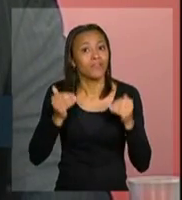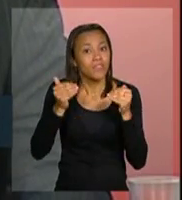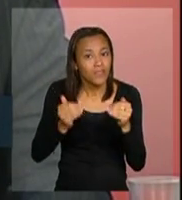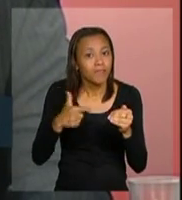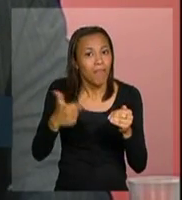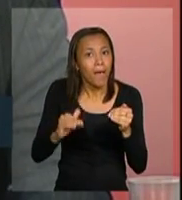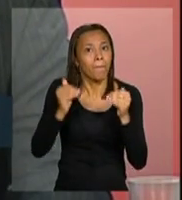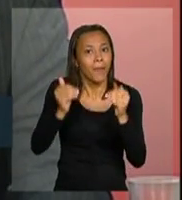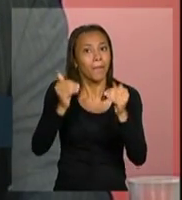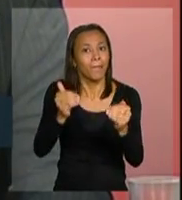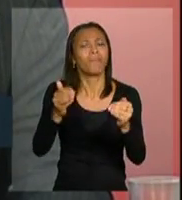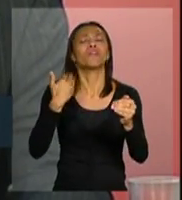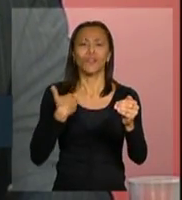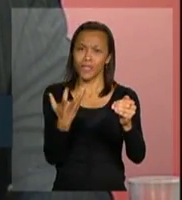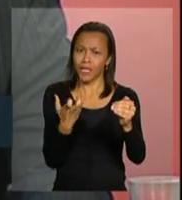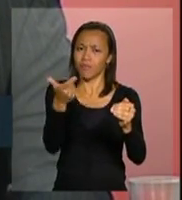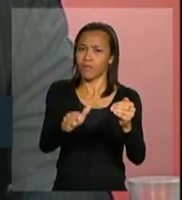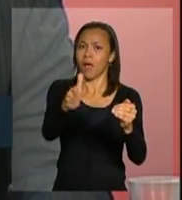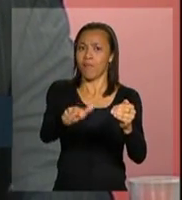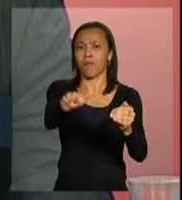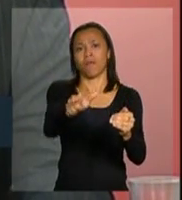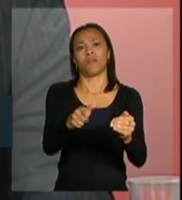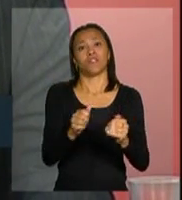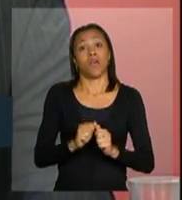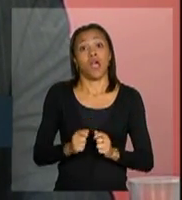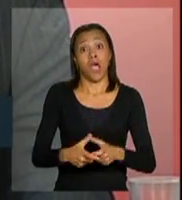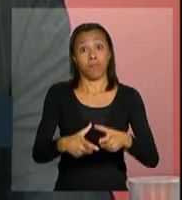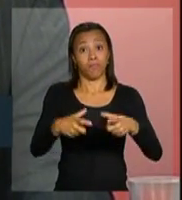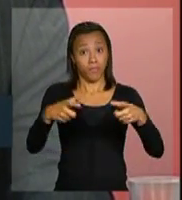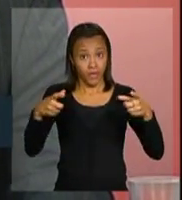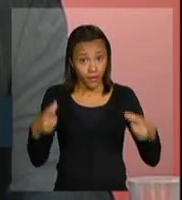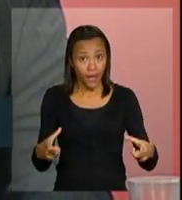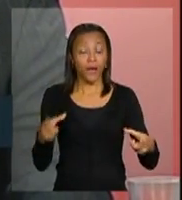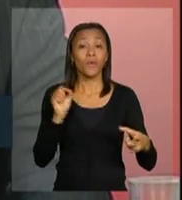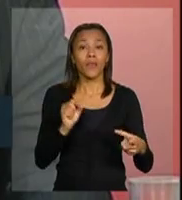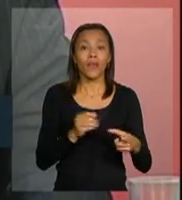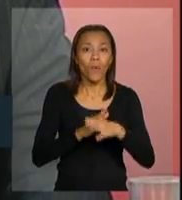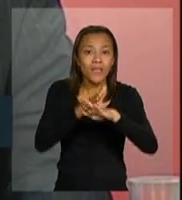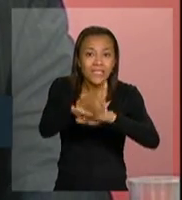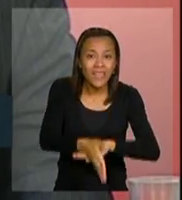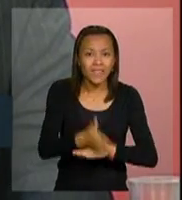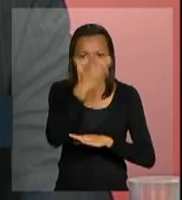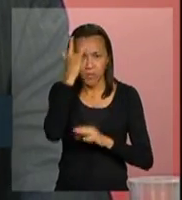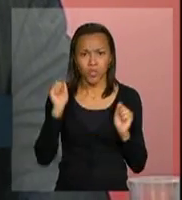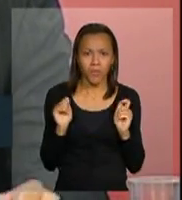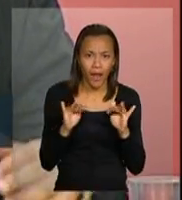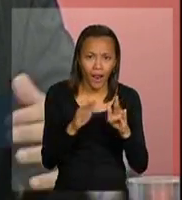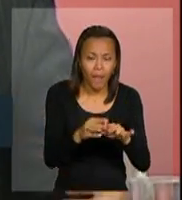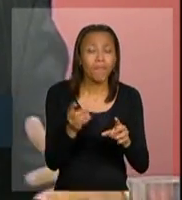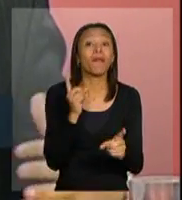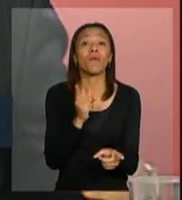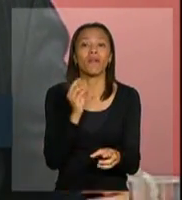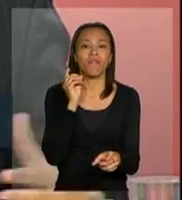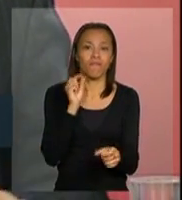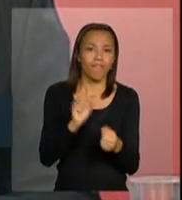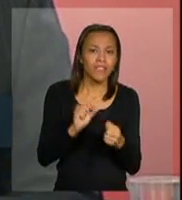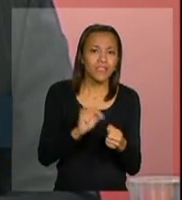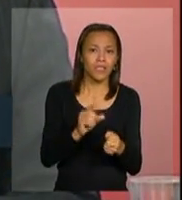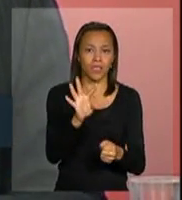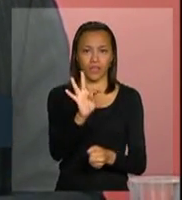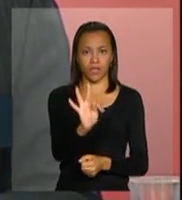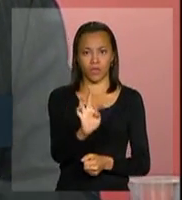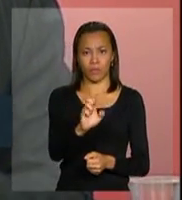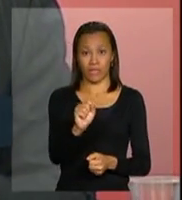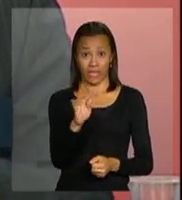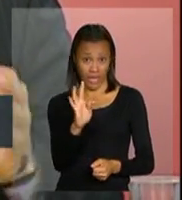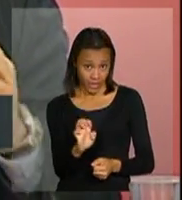mais na ampliação da cobertura do acesso à população à testagem para o HIV, seja com os testes